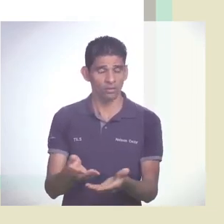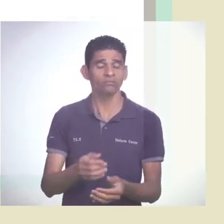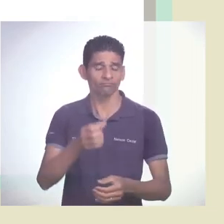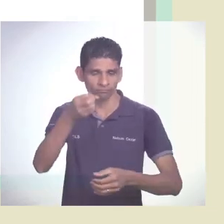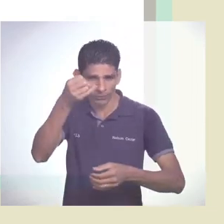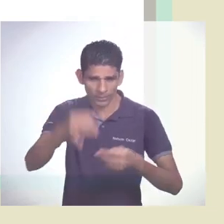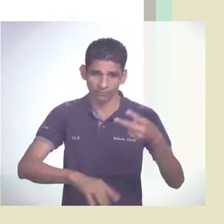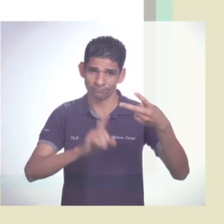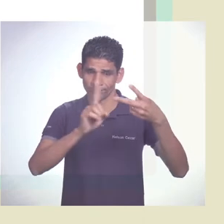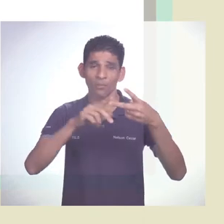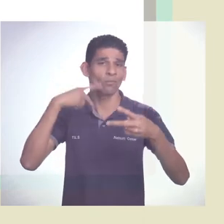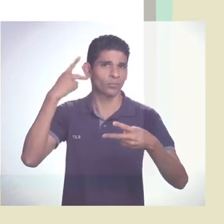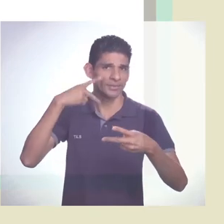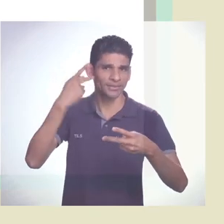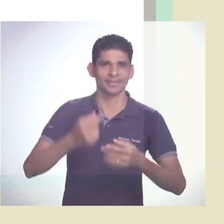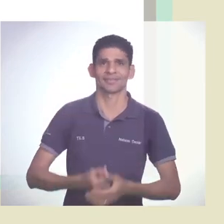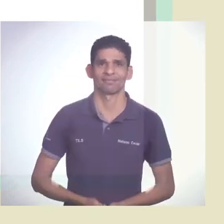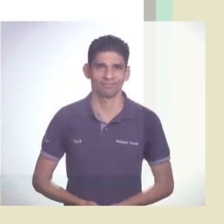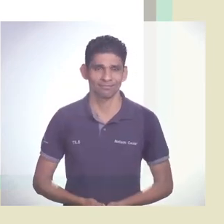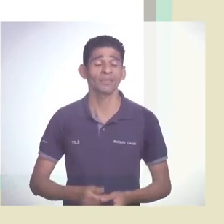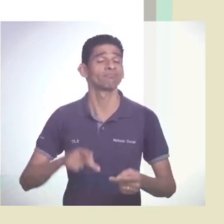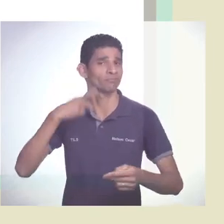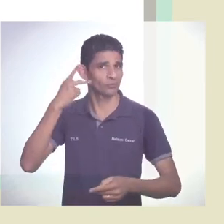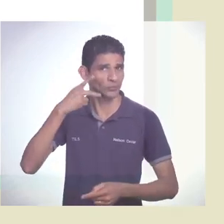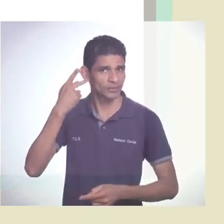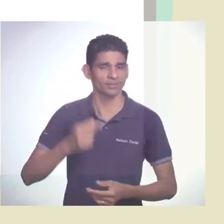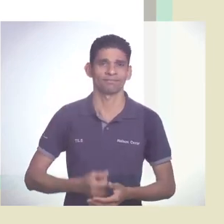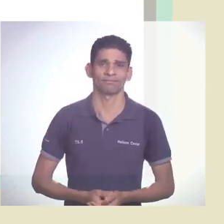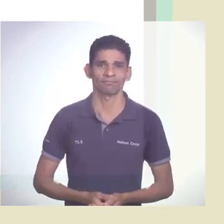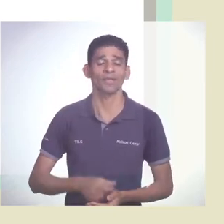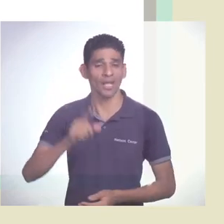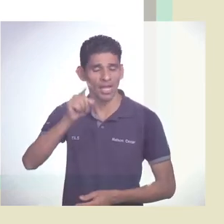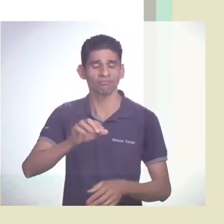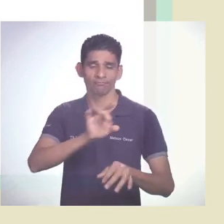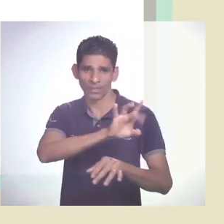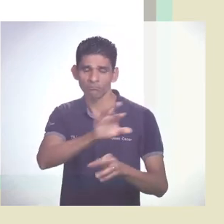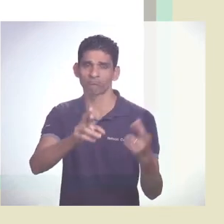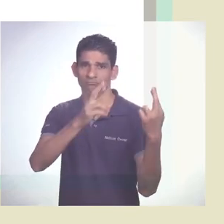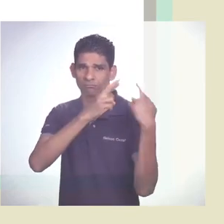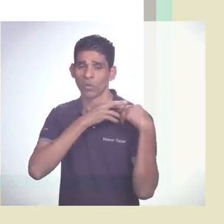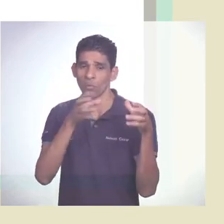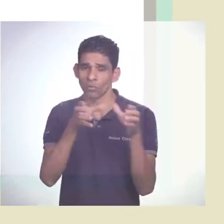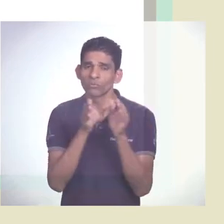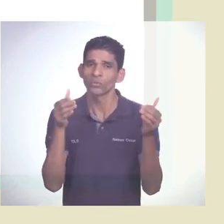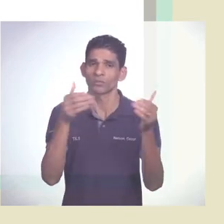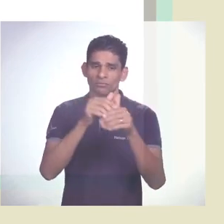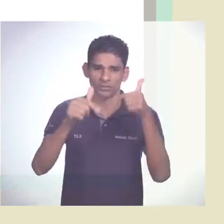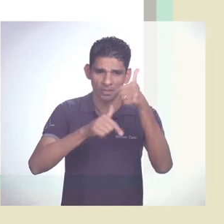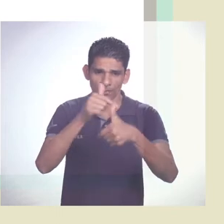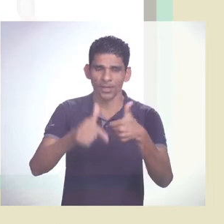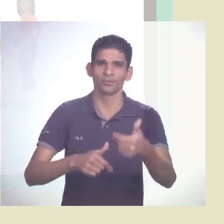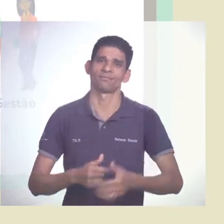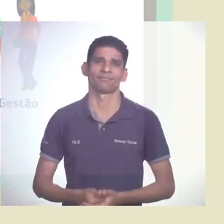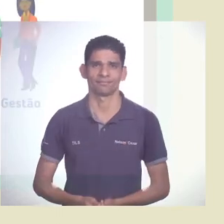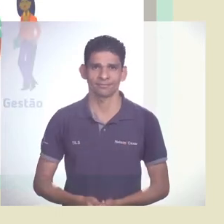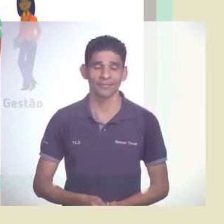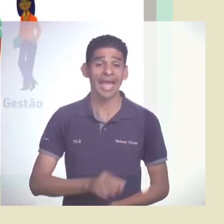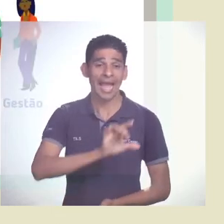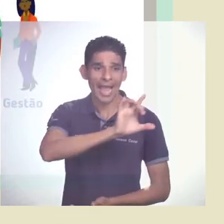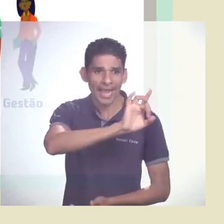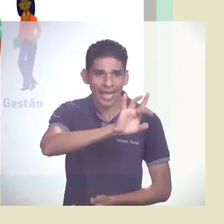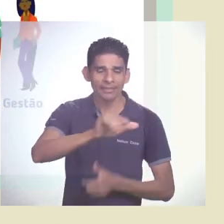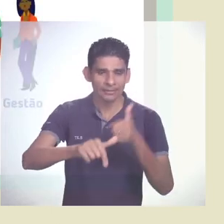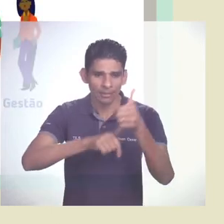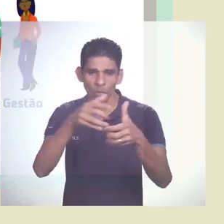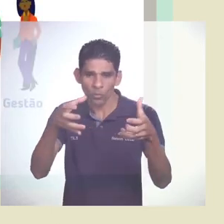responsabilidade de cada comissão temática. E, para que cada capítulo do PDI fique bem construído, elas levam em